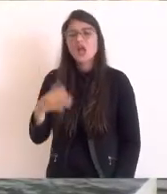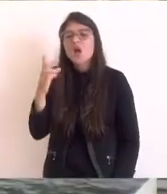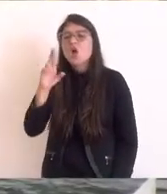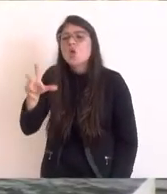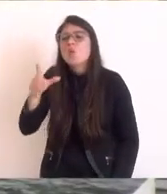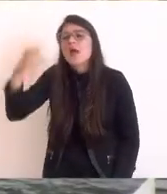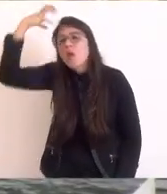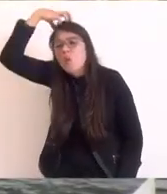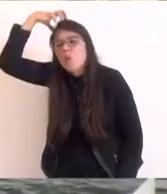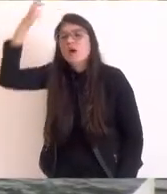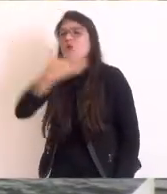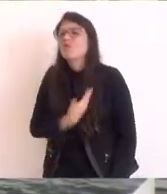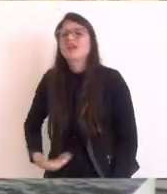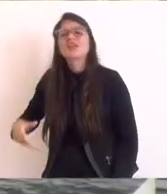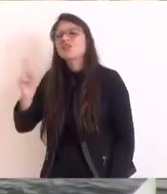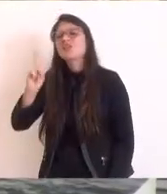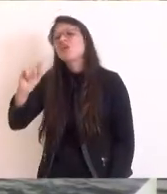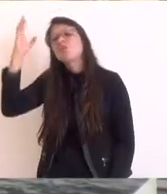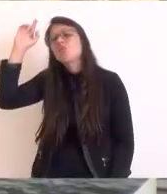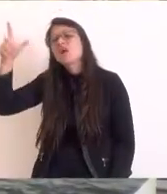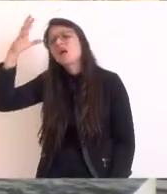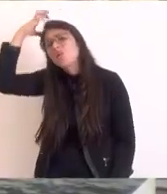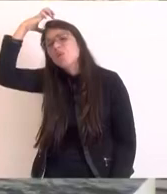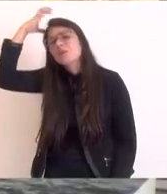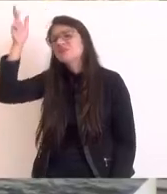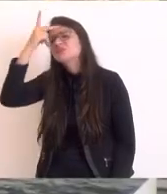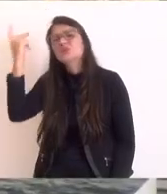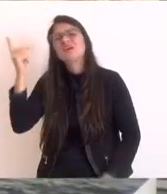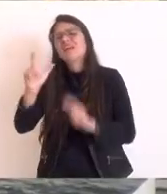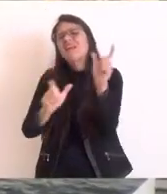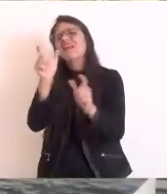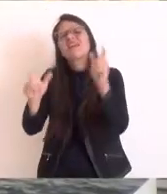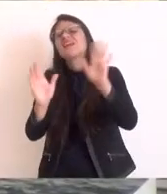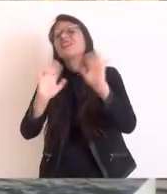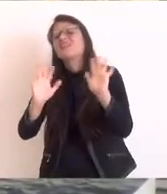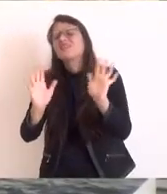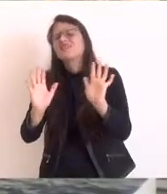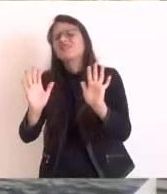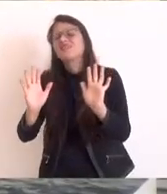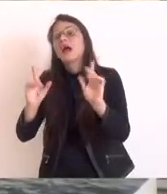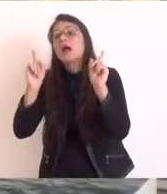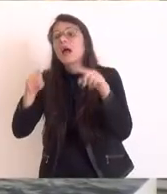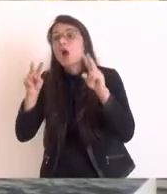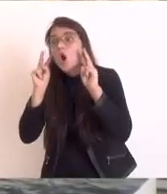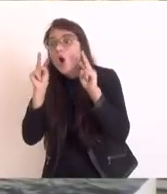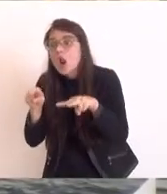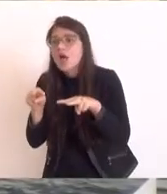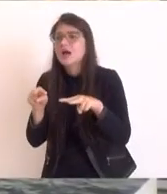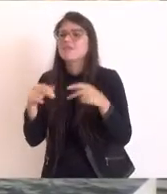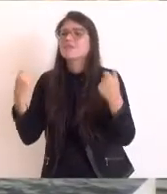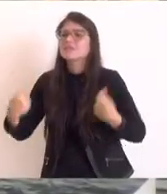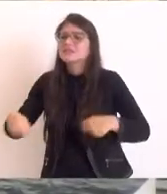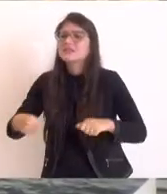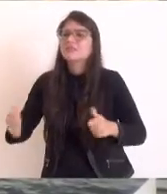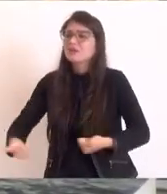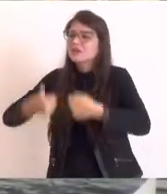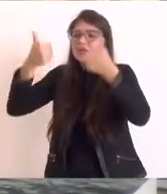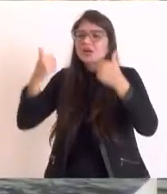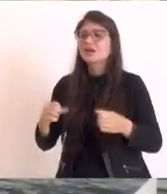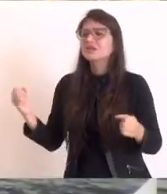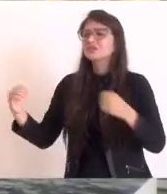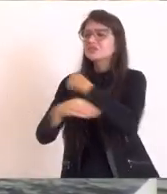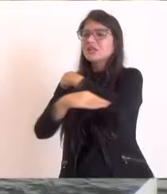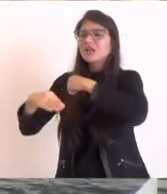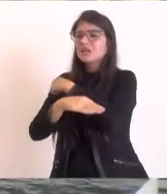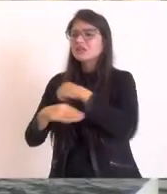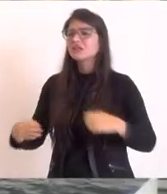não é culpa de ninguém, a gente só quer olhar para frente, tem que melhorar aquela estrada, por ali passam turistas